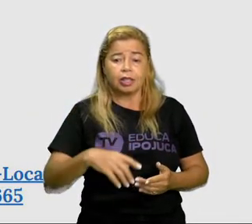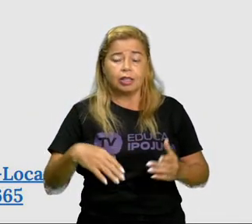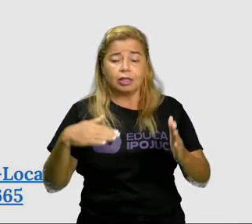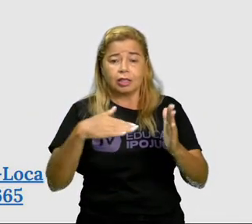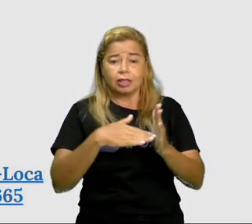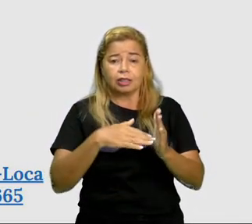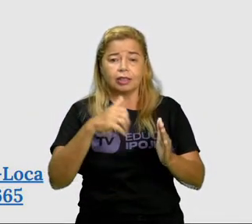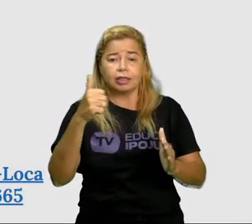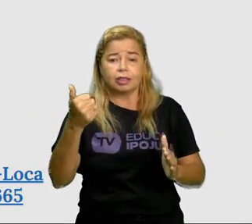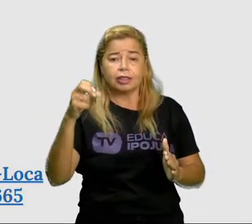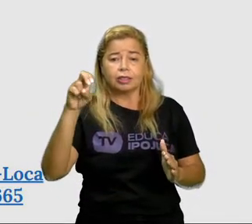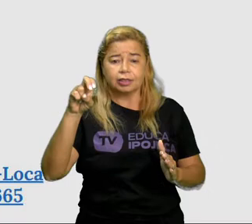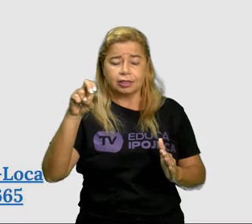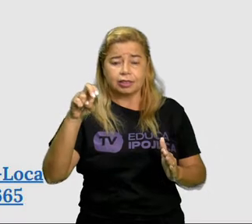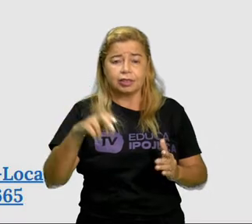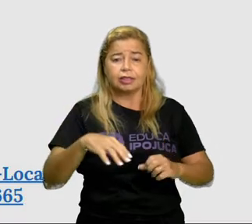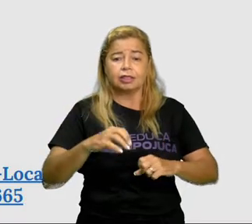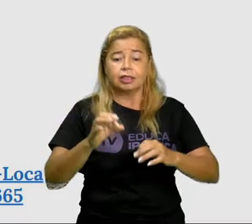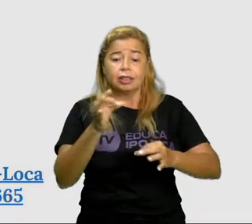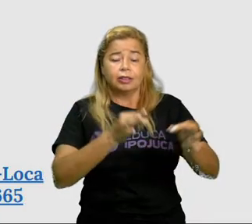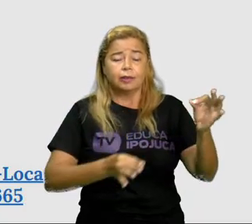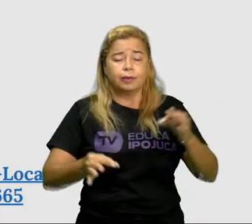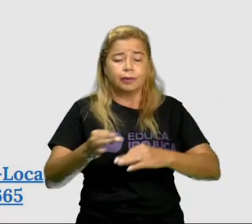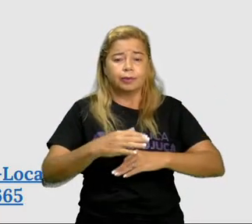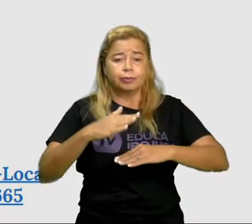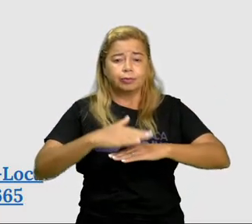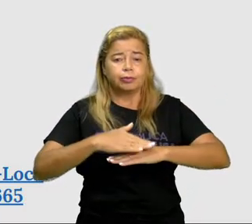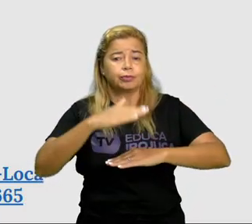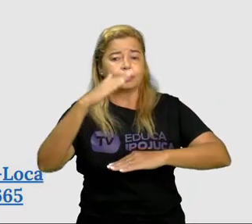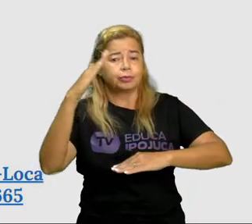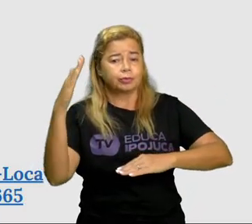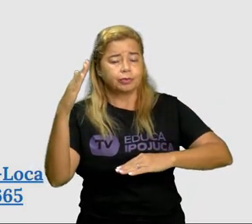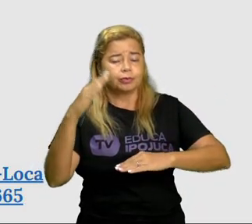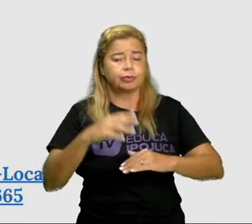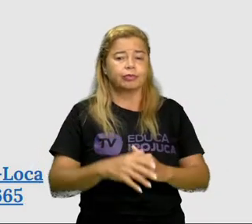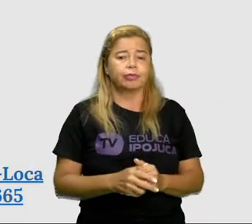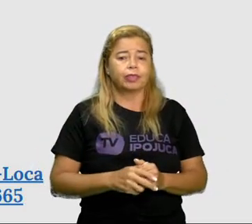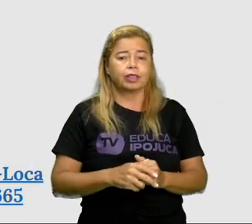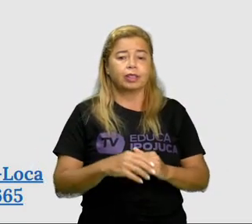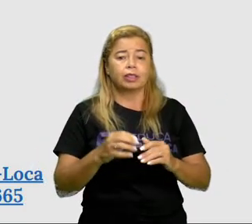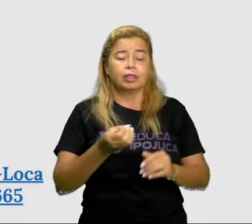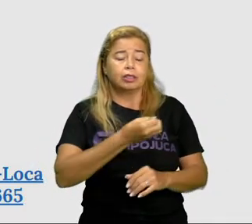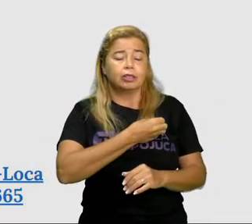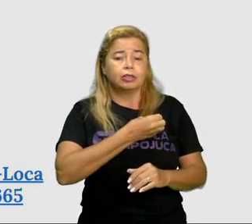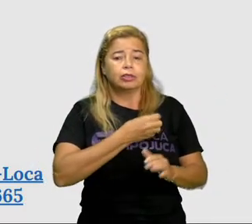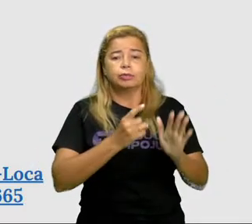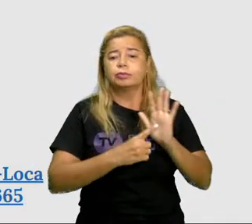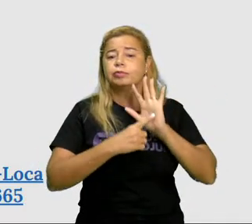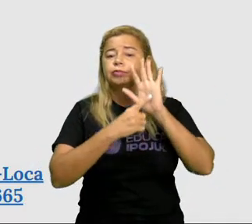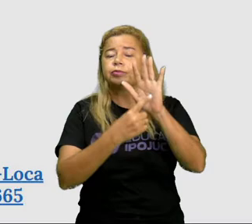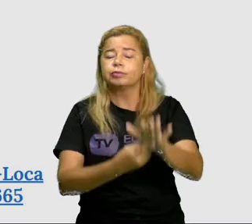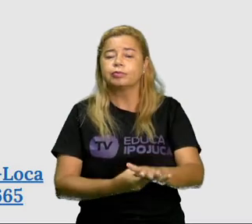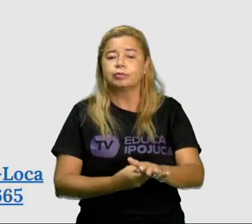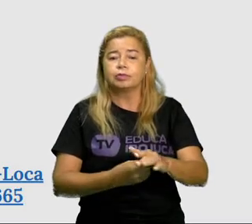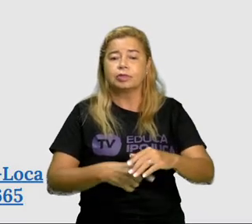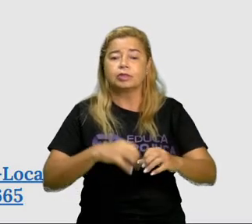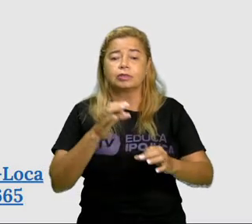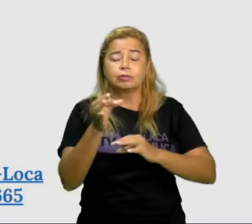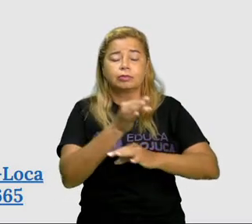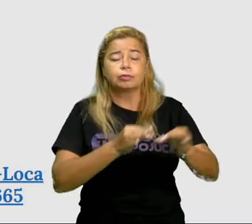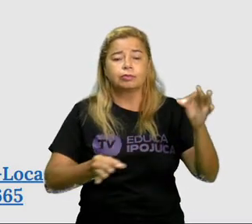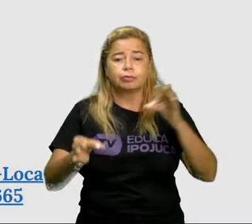está em ordem crescente, tá certo? Os números estão expostos em ordem crescente e